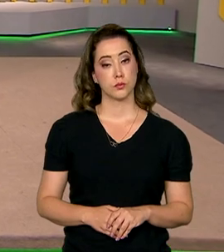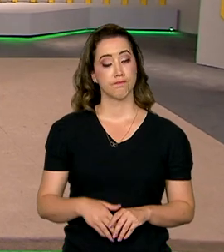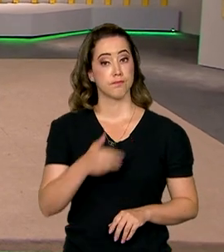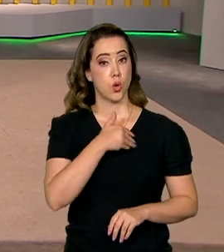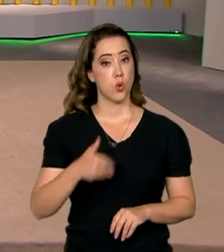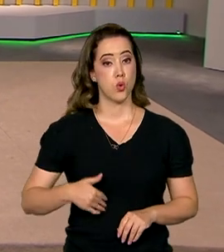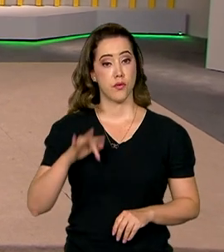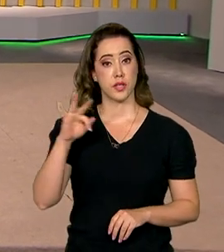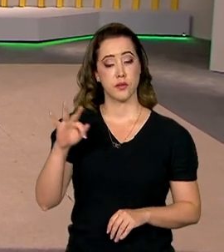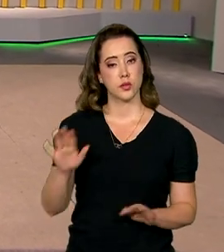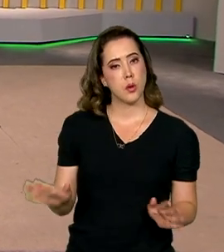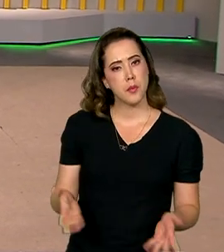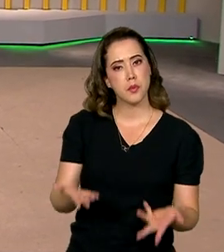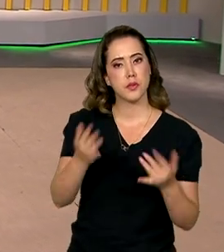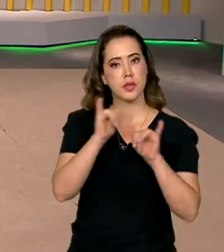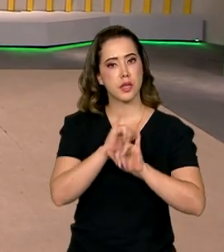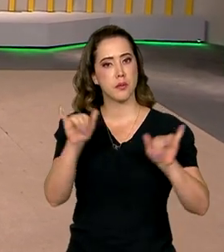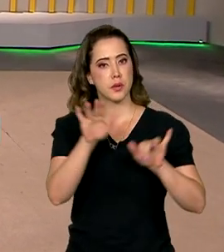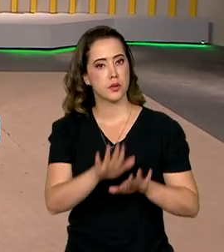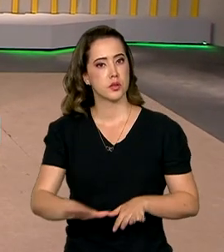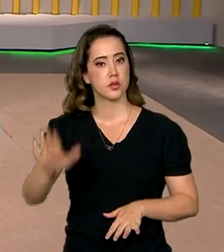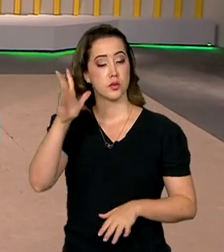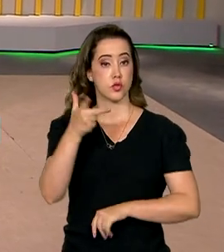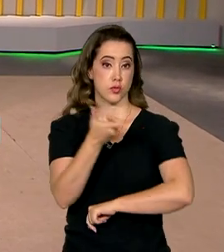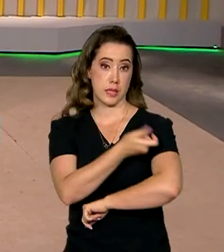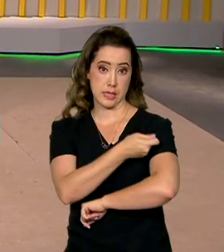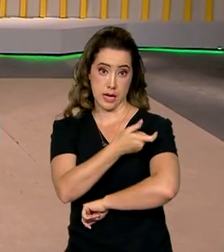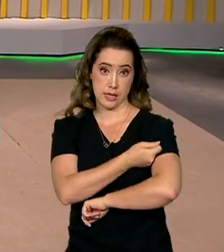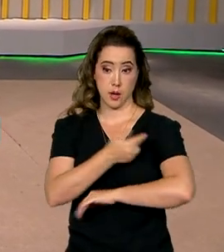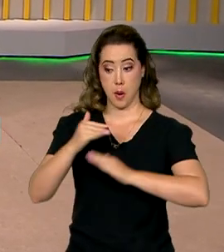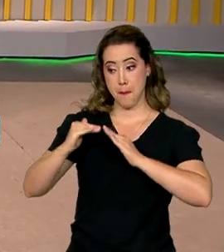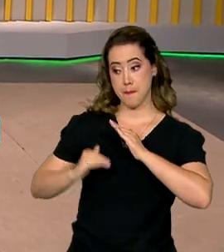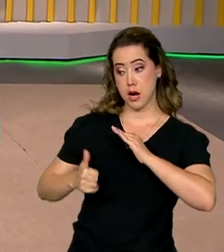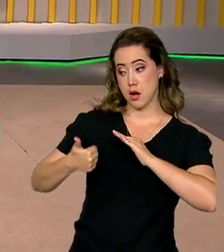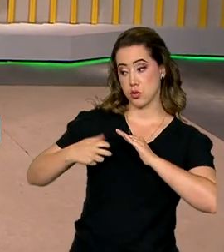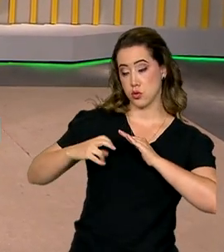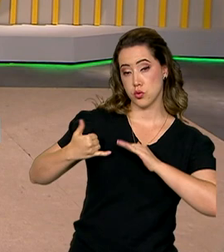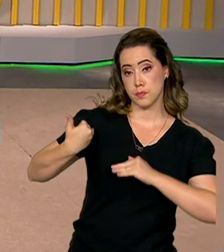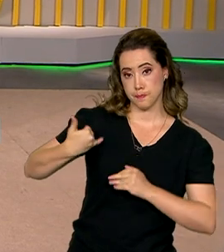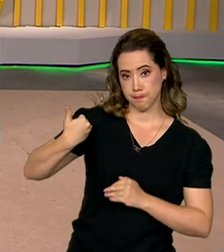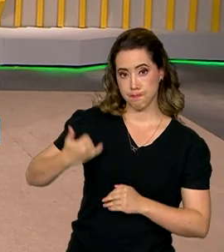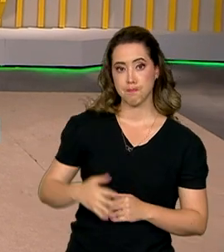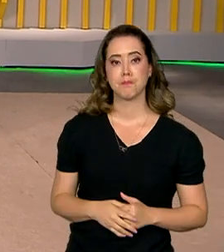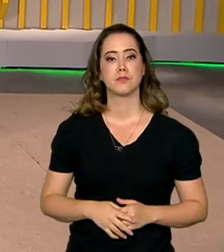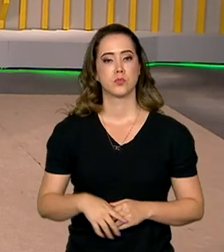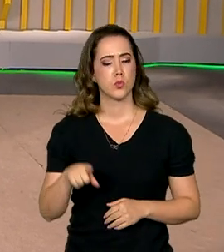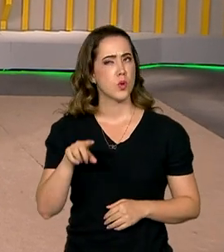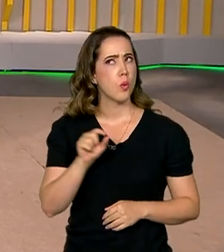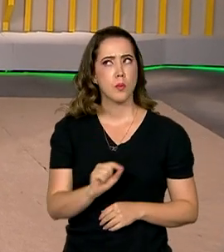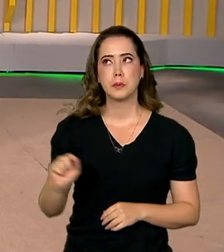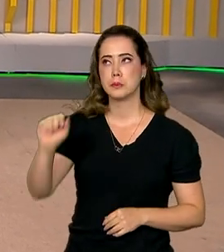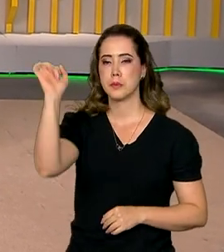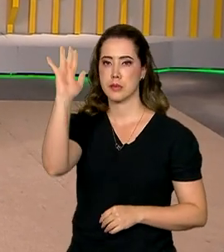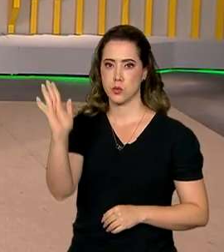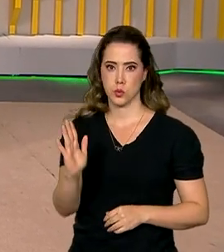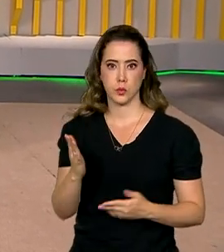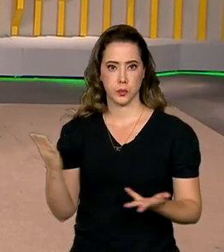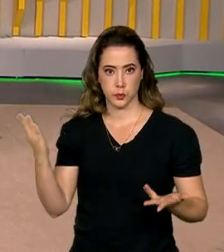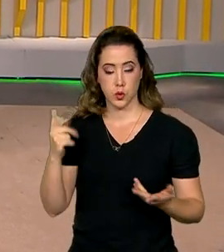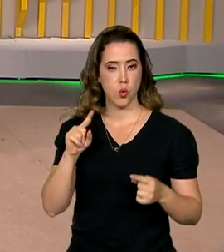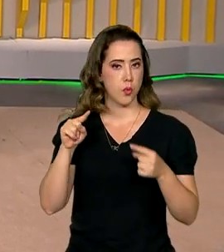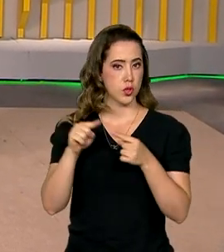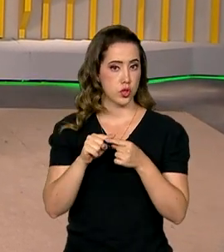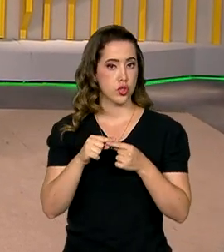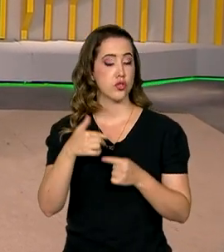O governo federal está promovendo a campanha nacional de multivacinação de menores de 15 anos em todo o país, Ana. A